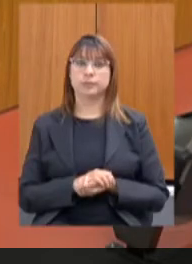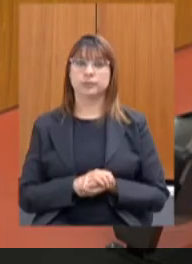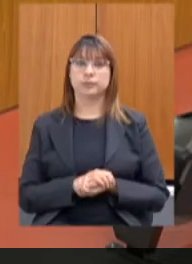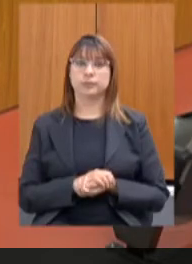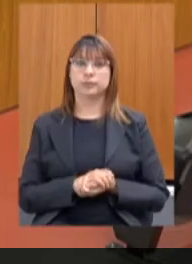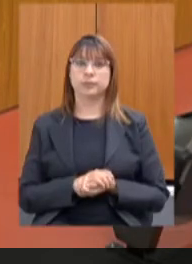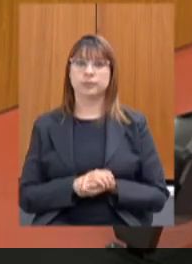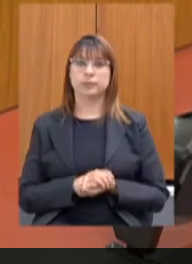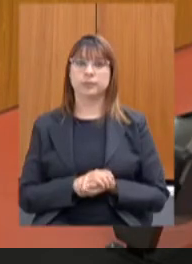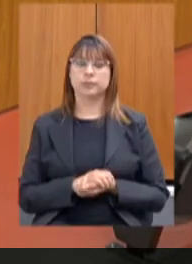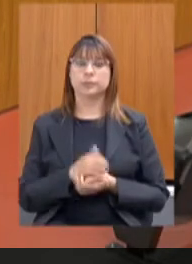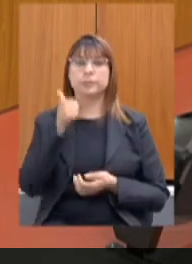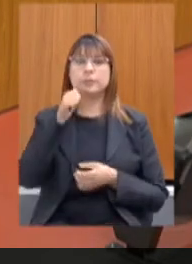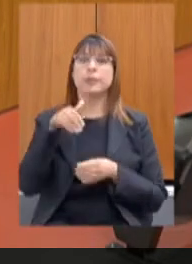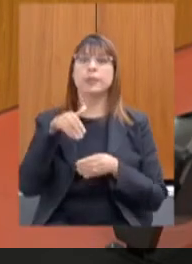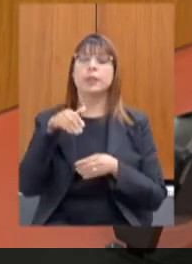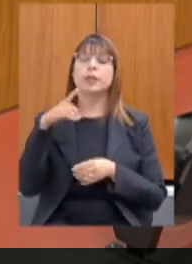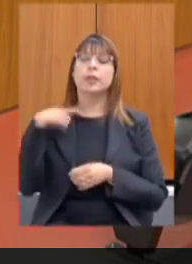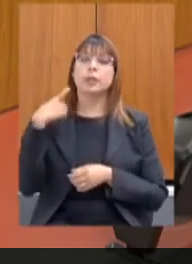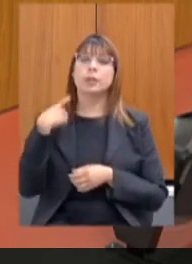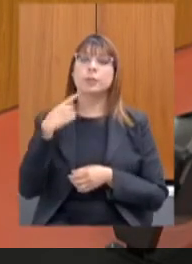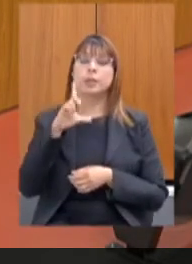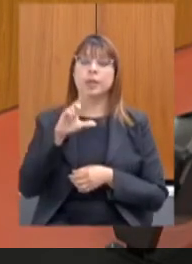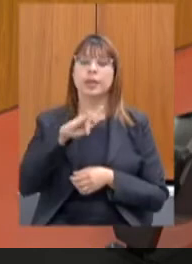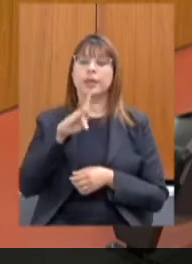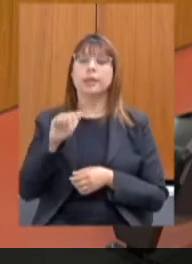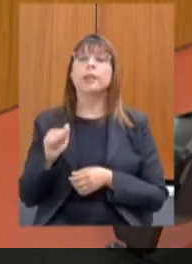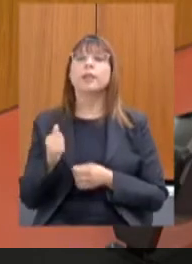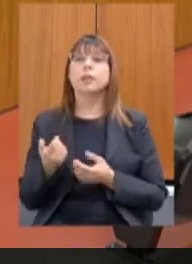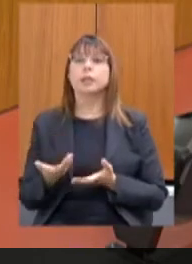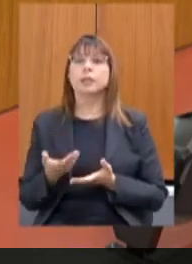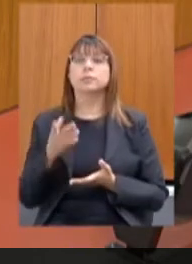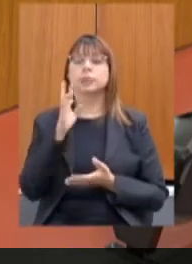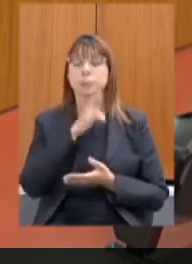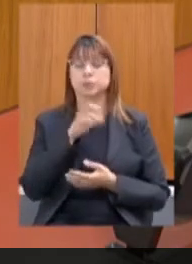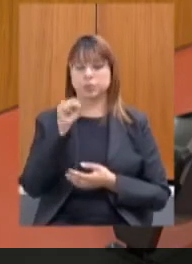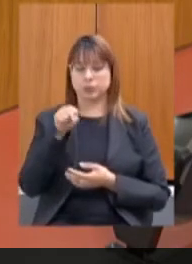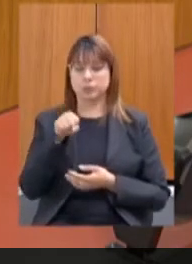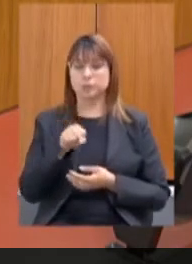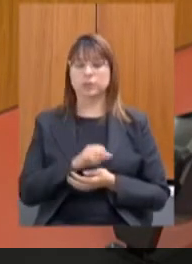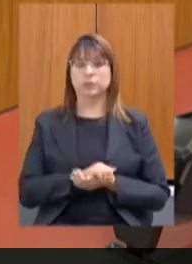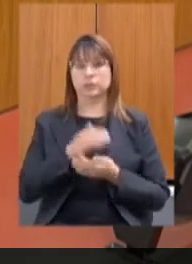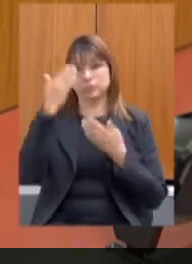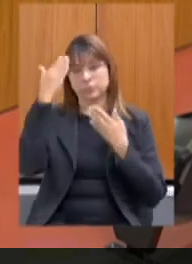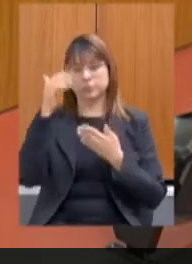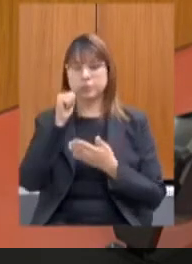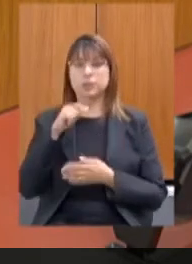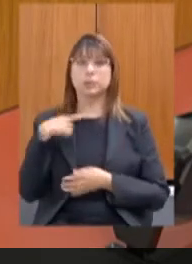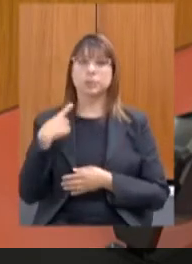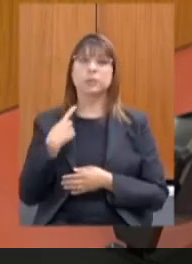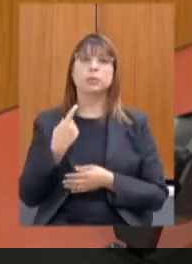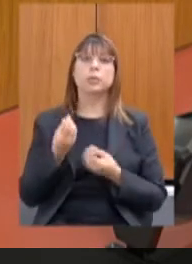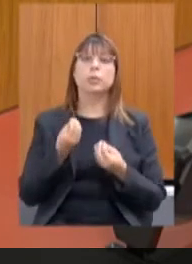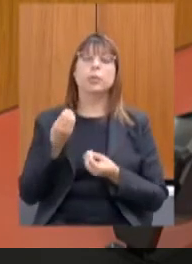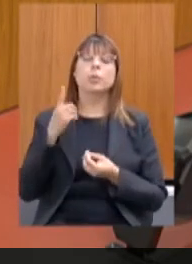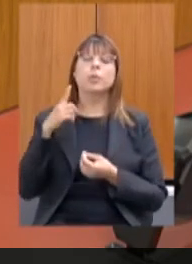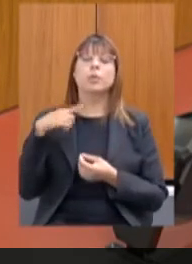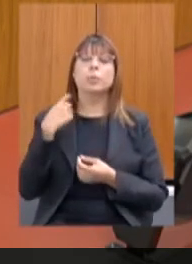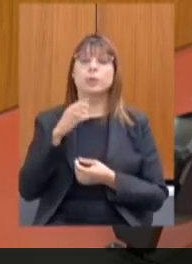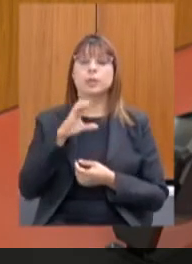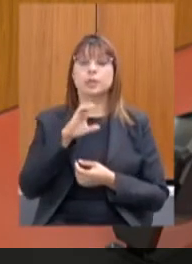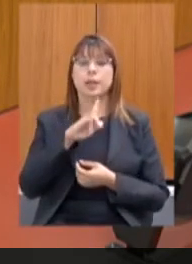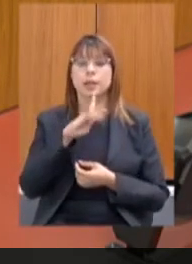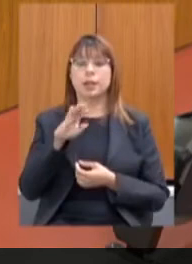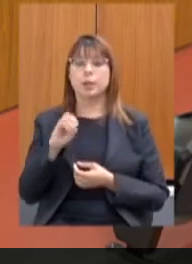Como vota, então, a deputada Leninha? Voto sim. Obrigada, deputada. Como vota o deputado Celinho?